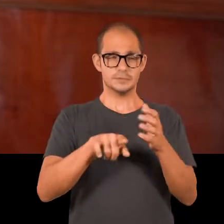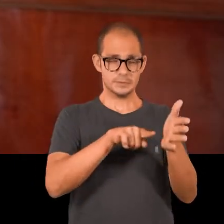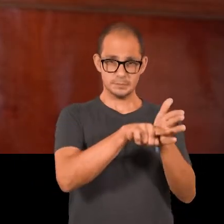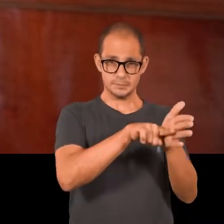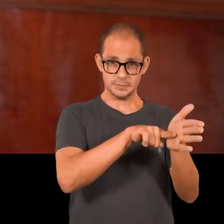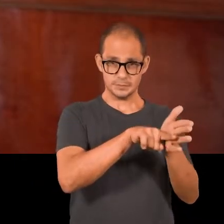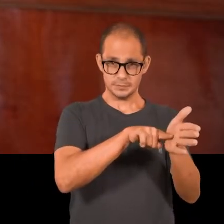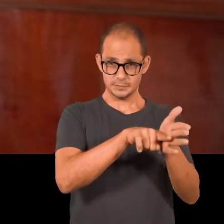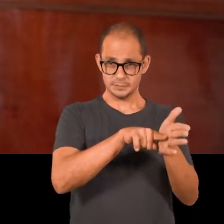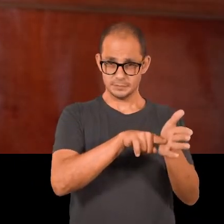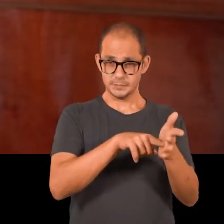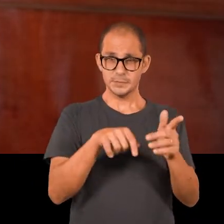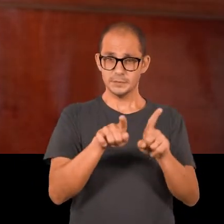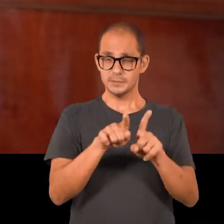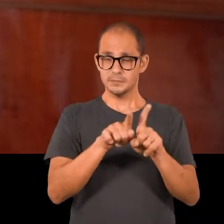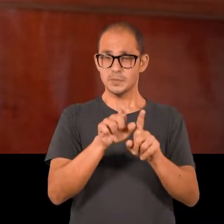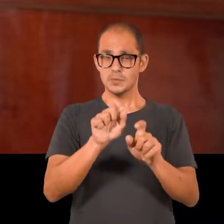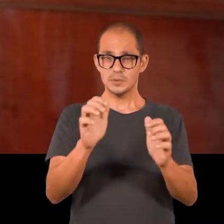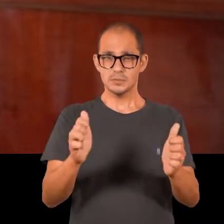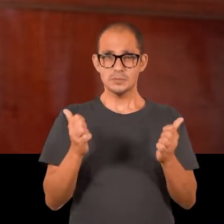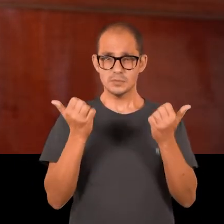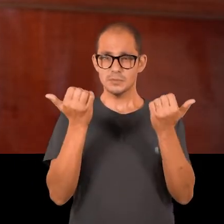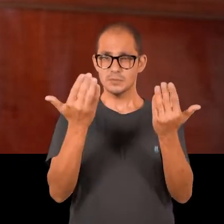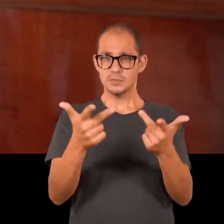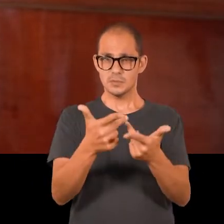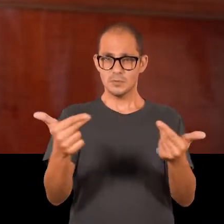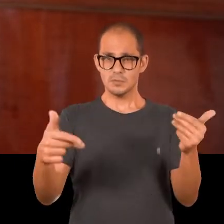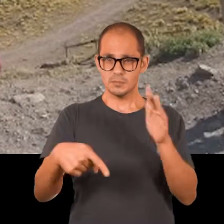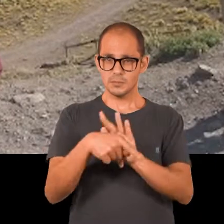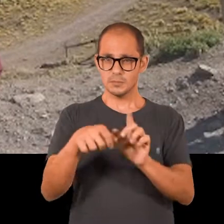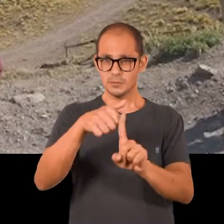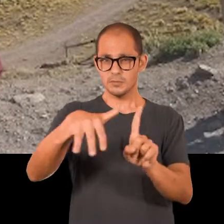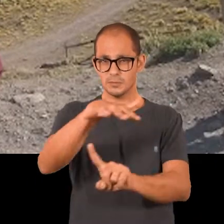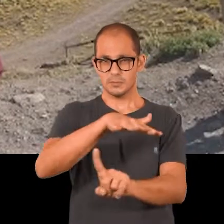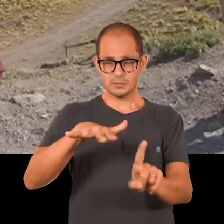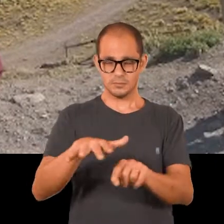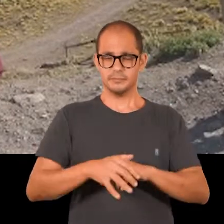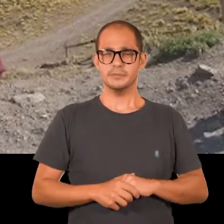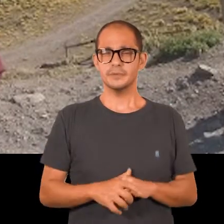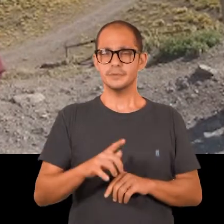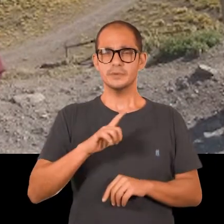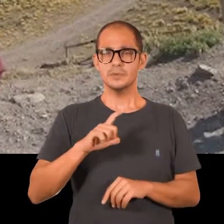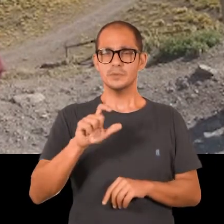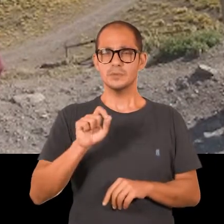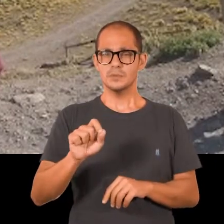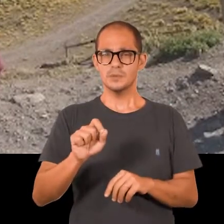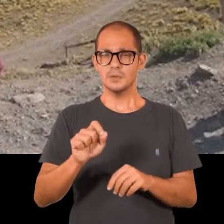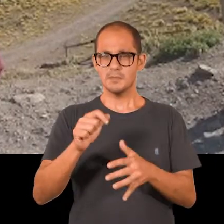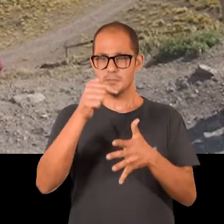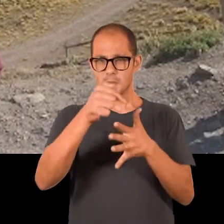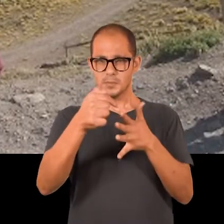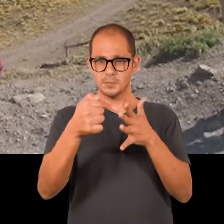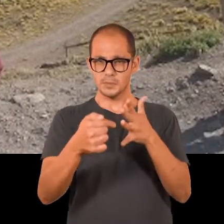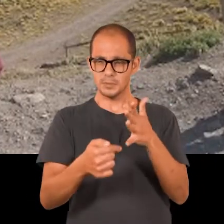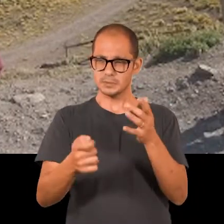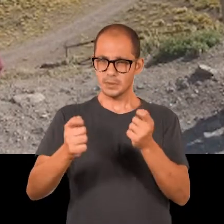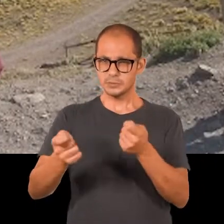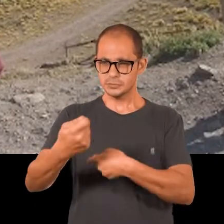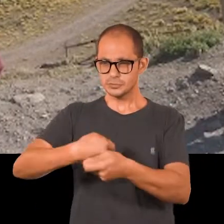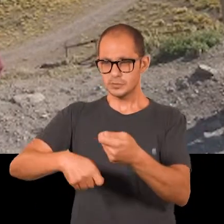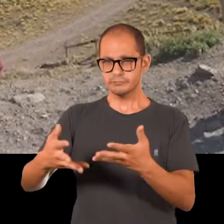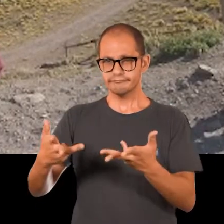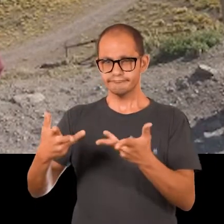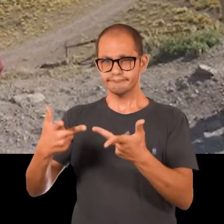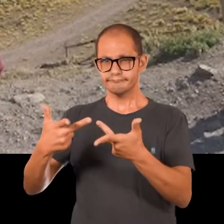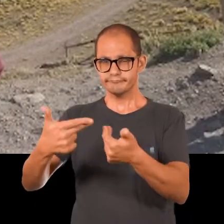pesquisa e de prestação de serviços à sociedade. Elas têm mecanismos que garantem a eficiência da gestão e a